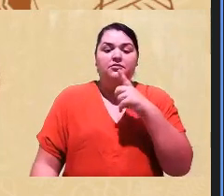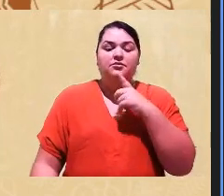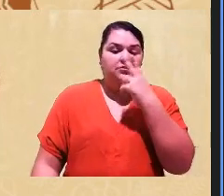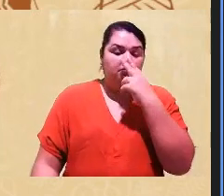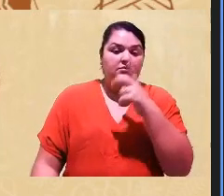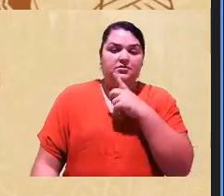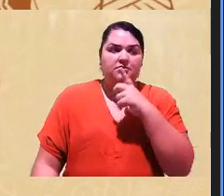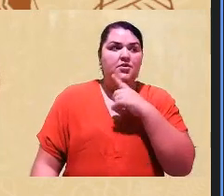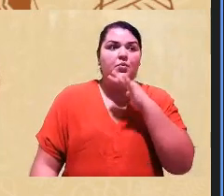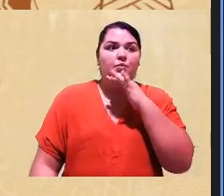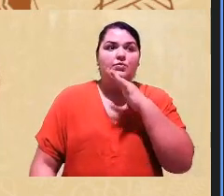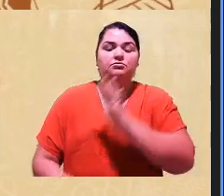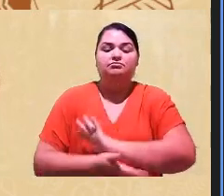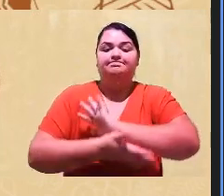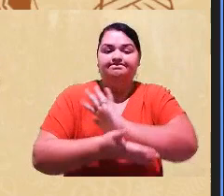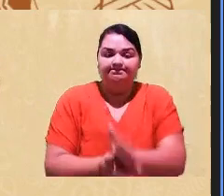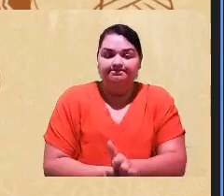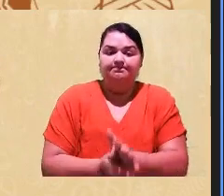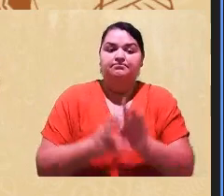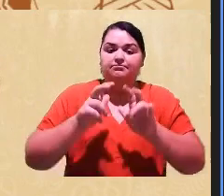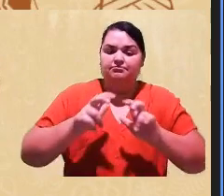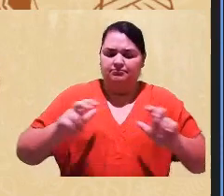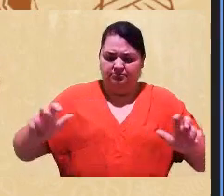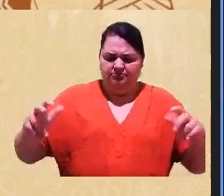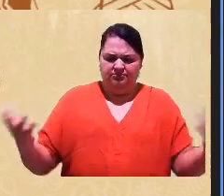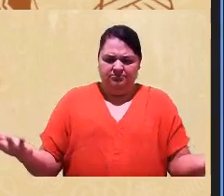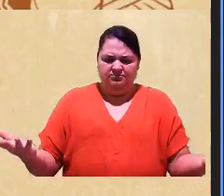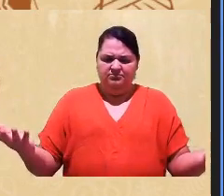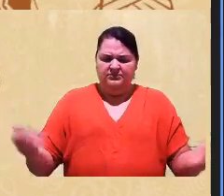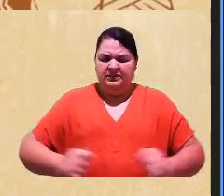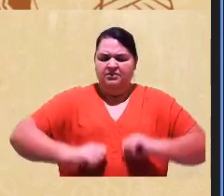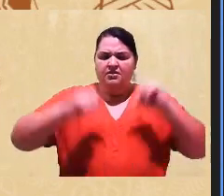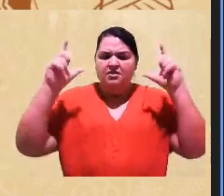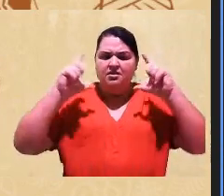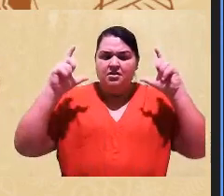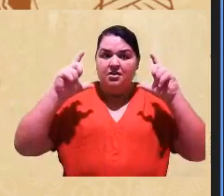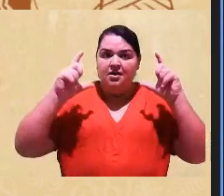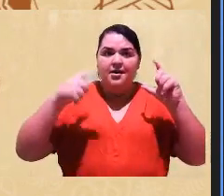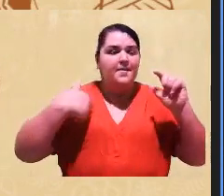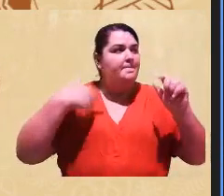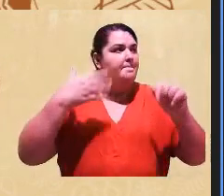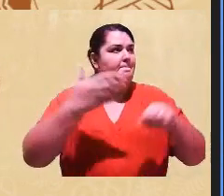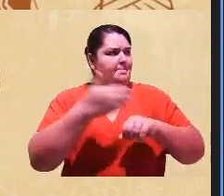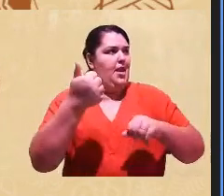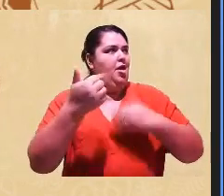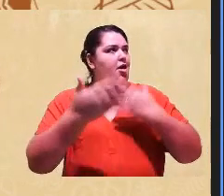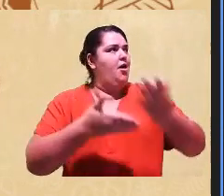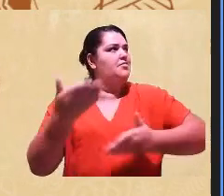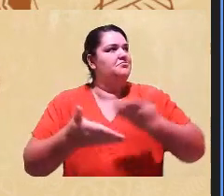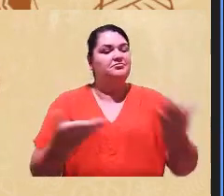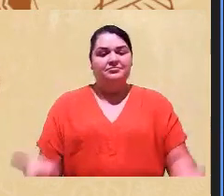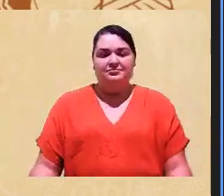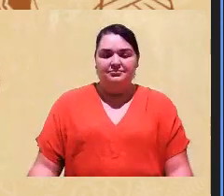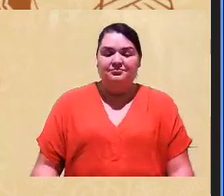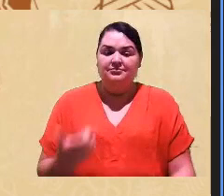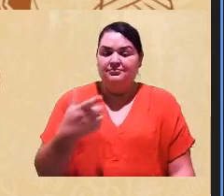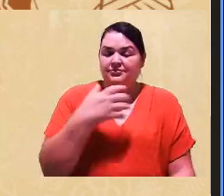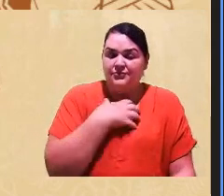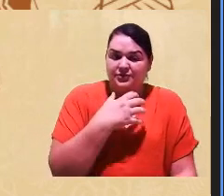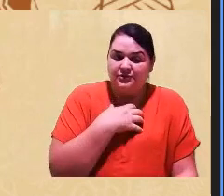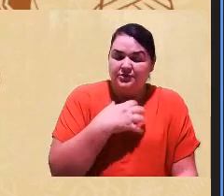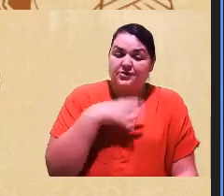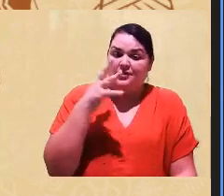maltratados na banca, e eles ficam surpresos porque foram bem tratados, de que eles nem sentiram, de que todos foram